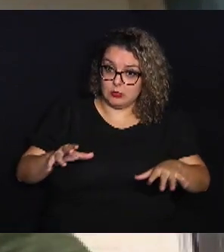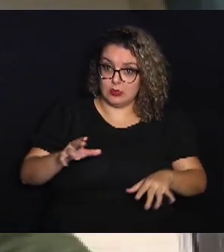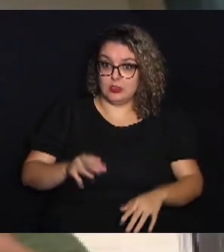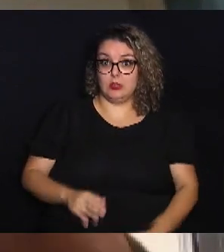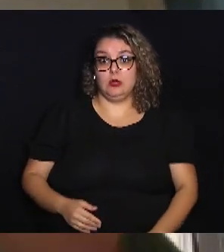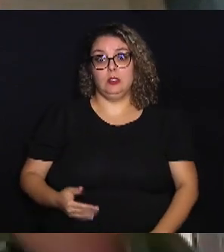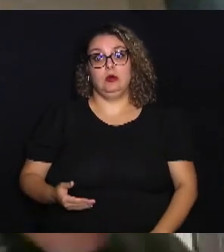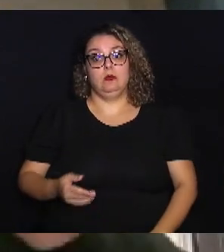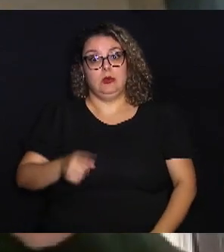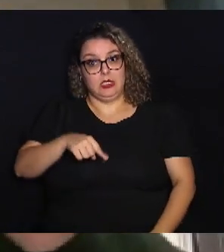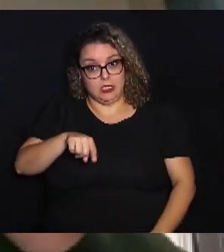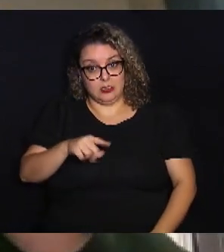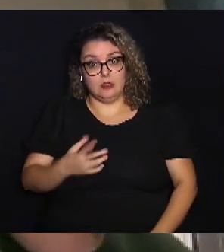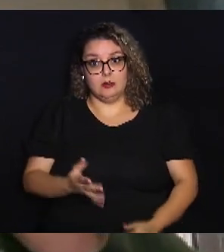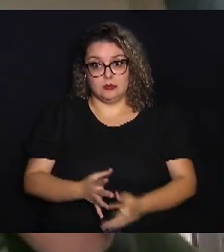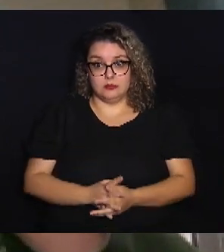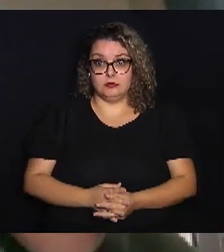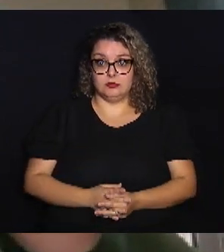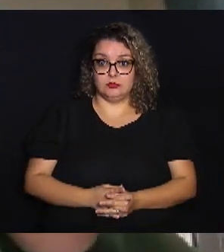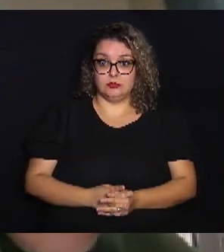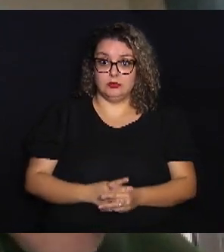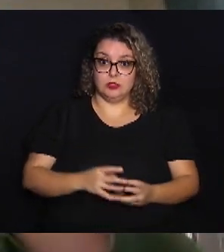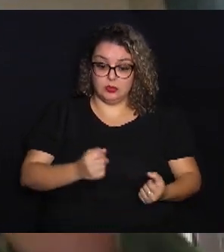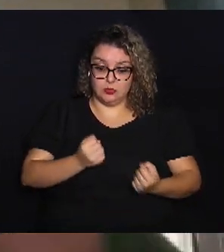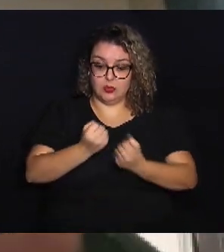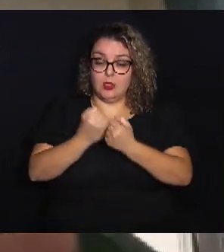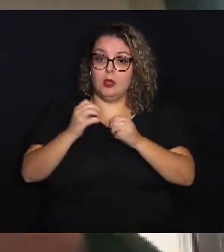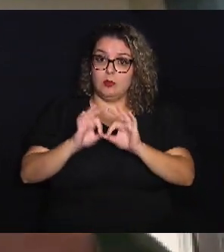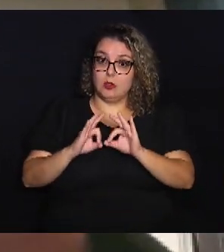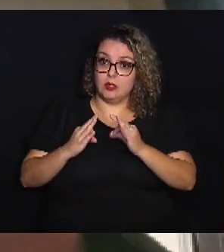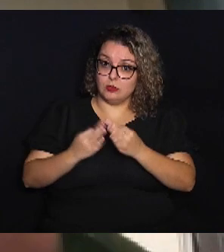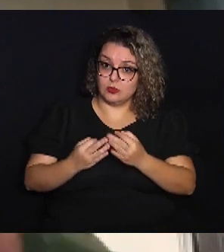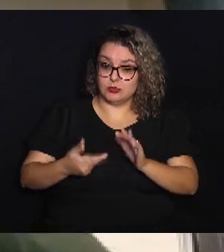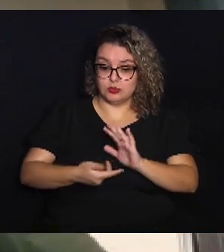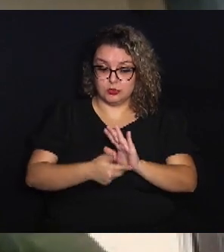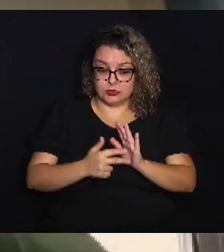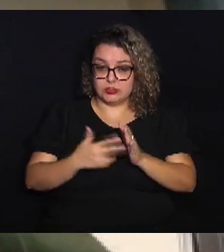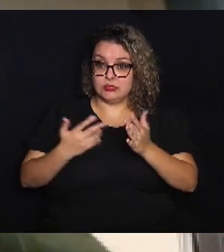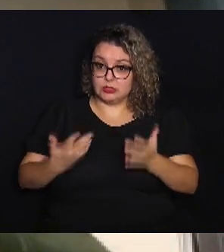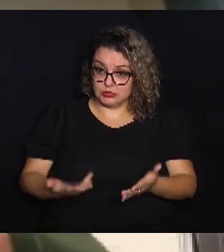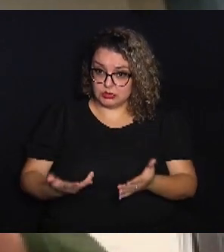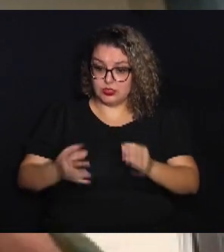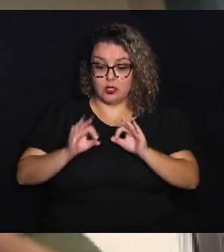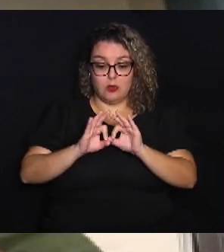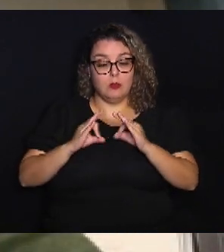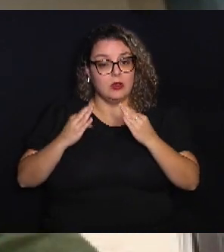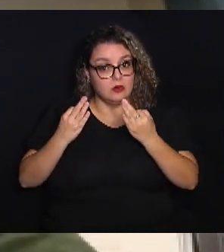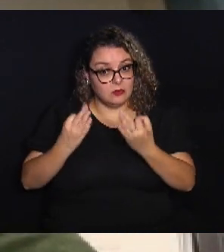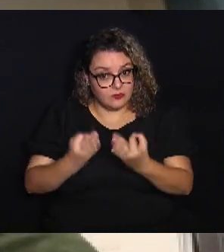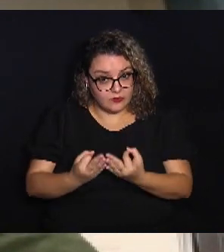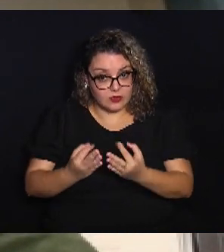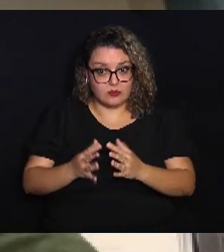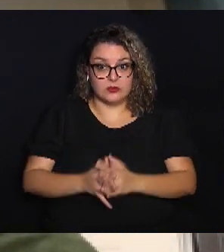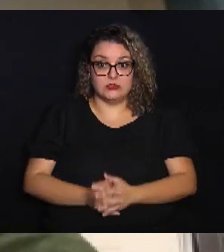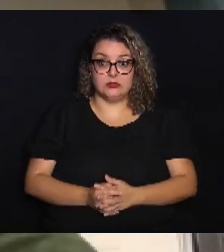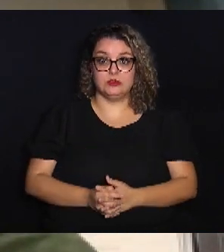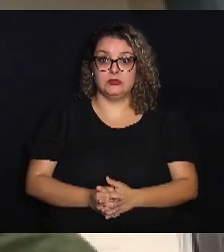reabilitacionais para ele e o apoio da família no sentido de ser uma família